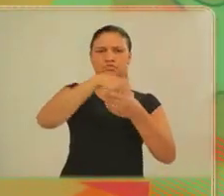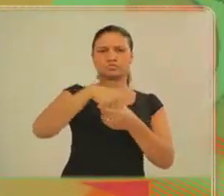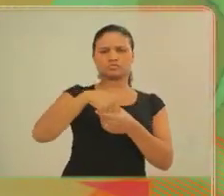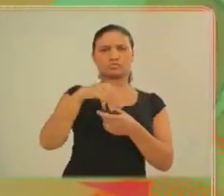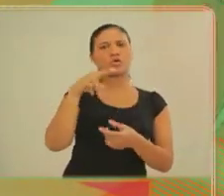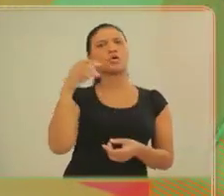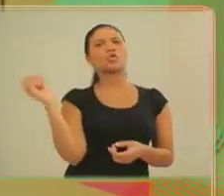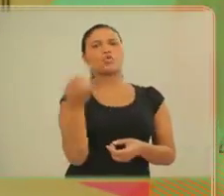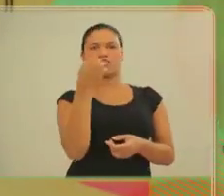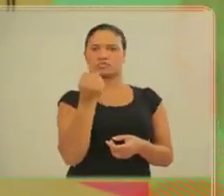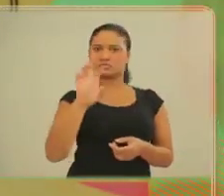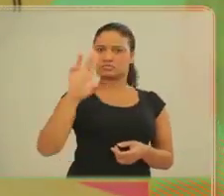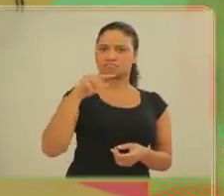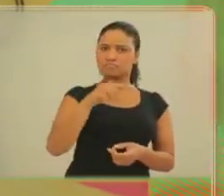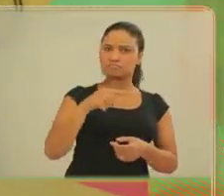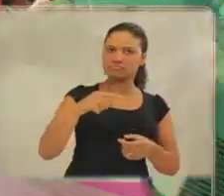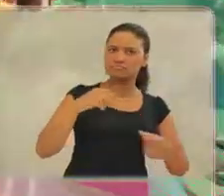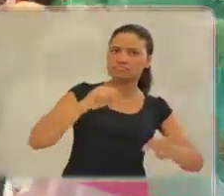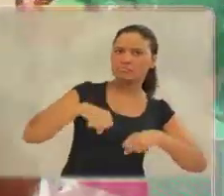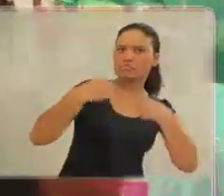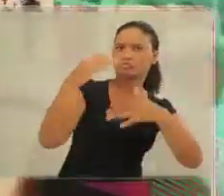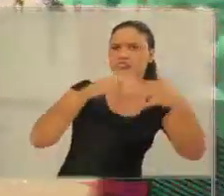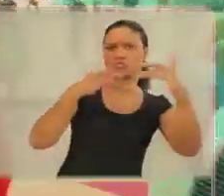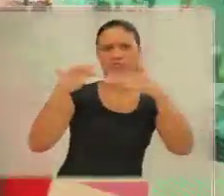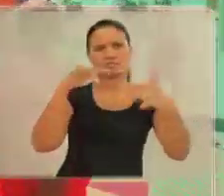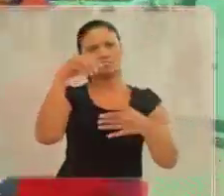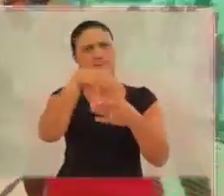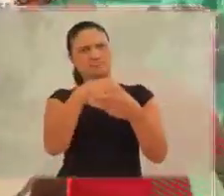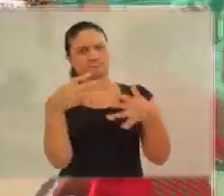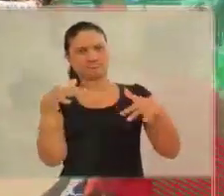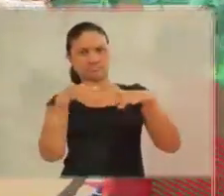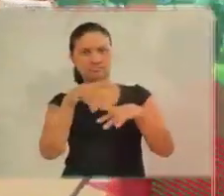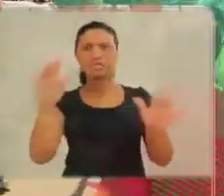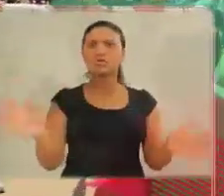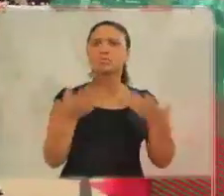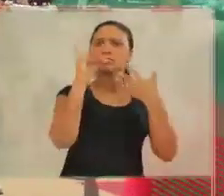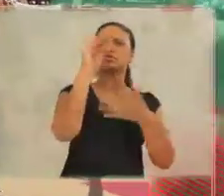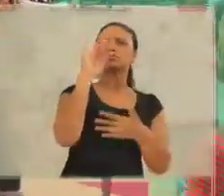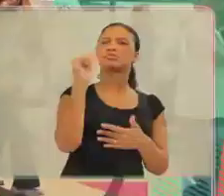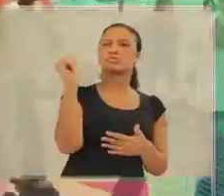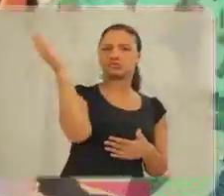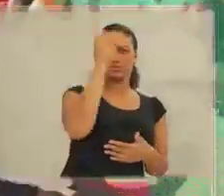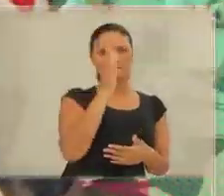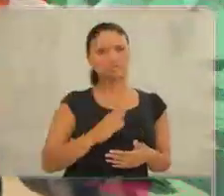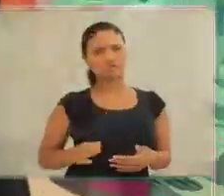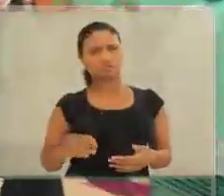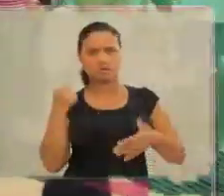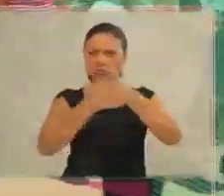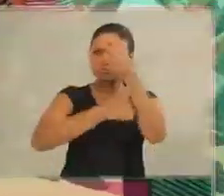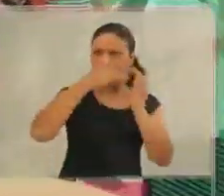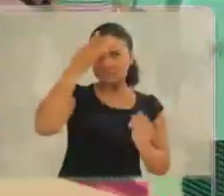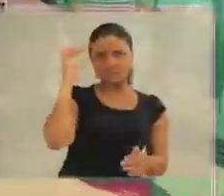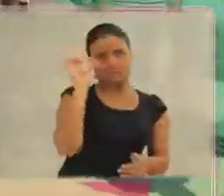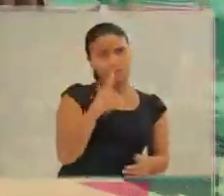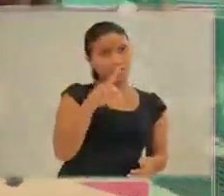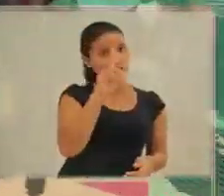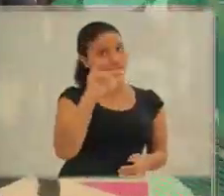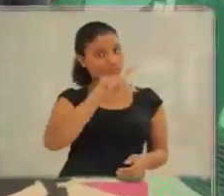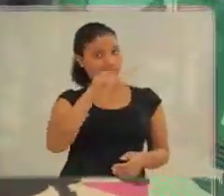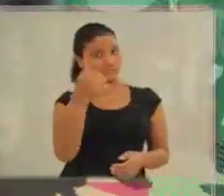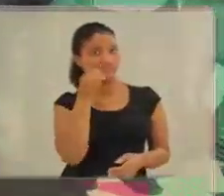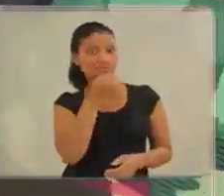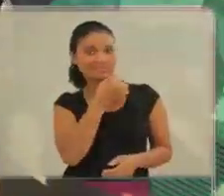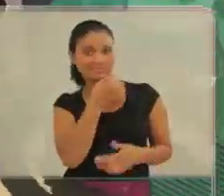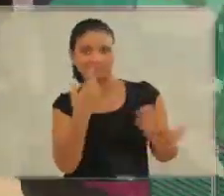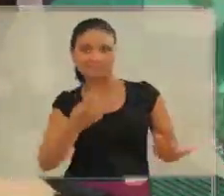O Superação é um movimento sócio-inclusivo em comemoração ao Dia Nacional de Luta da Pessoa com Deficiência, que